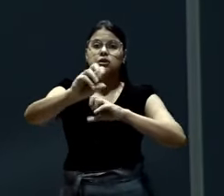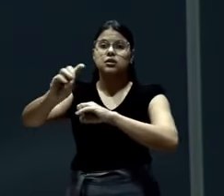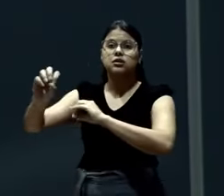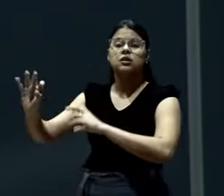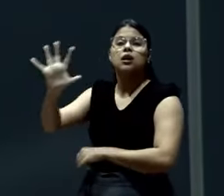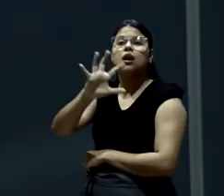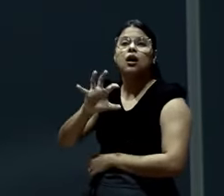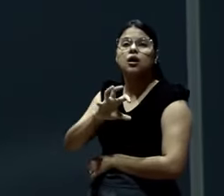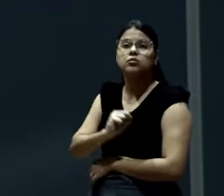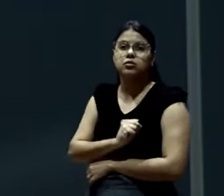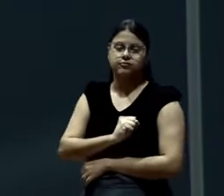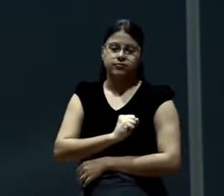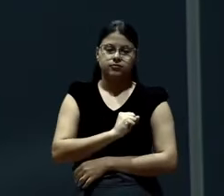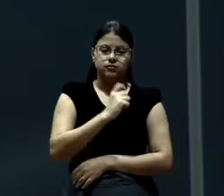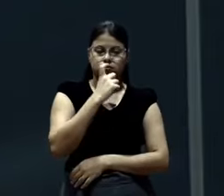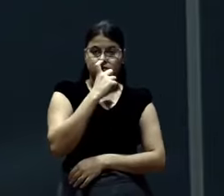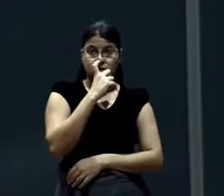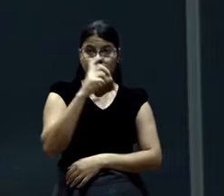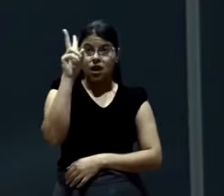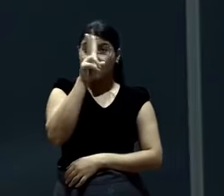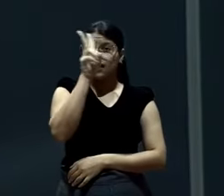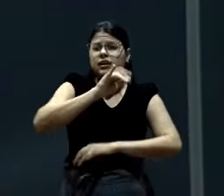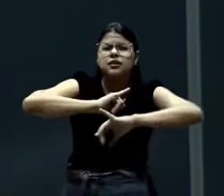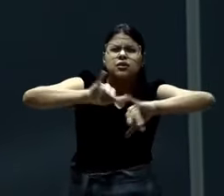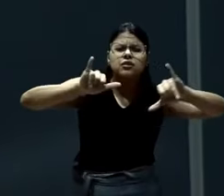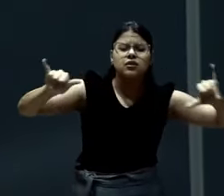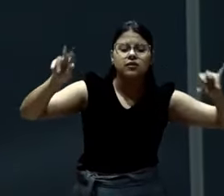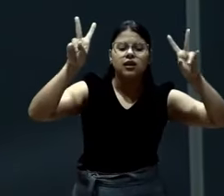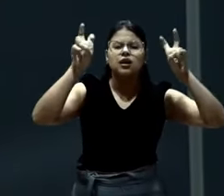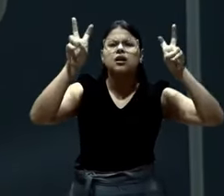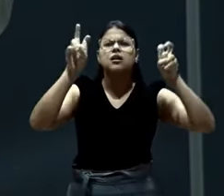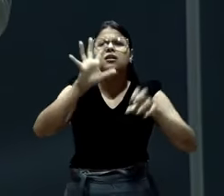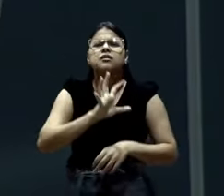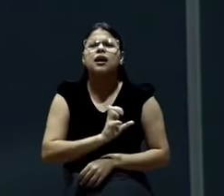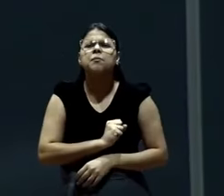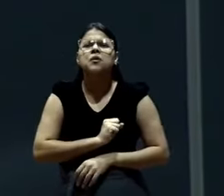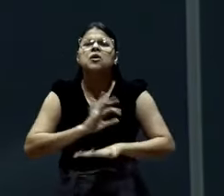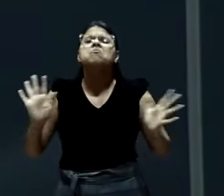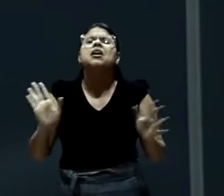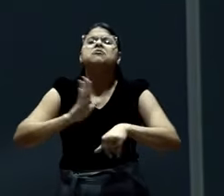E é lindo falar de amor. Mas e o amor na prática?